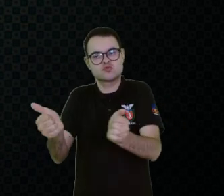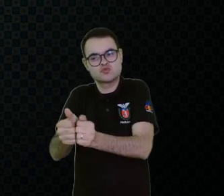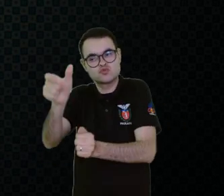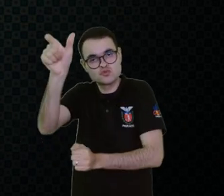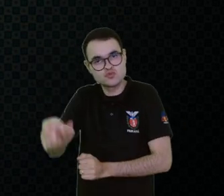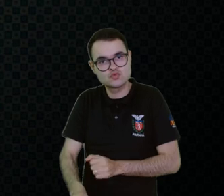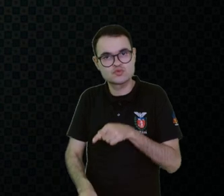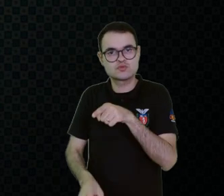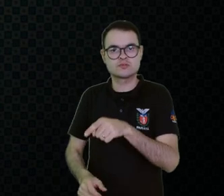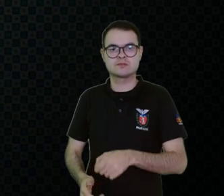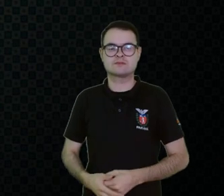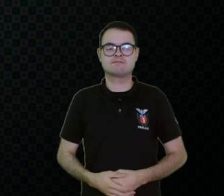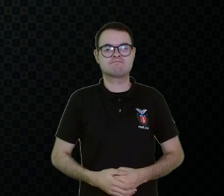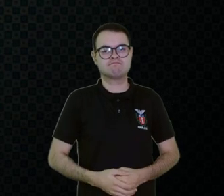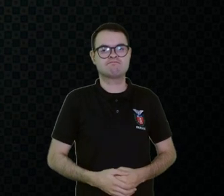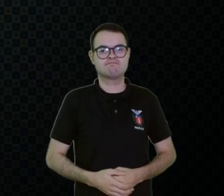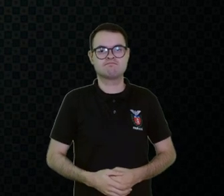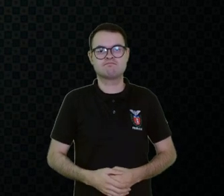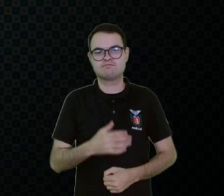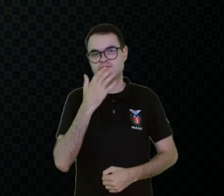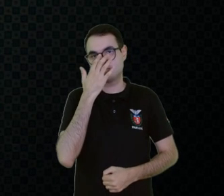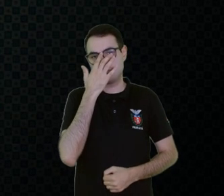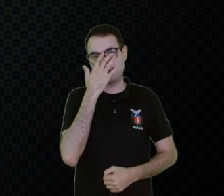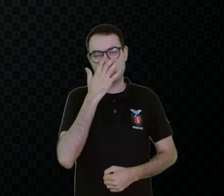pessoa. Bom.